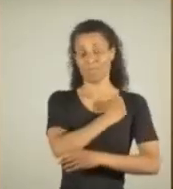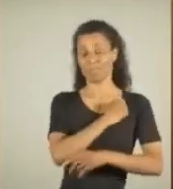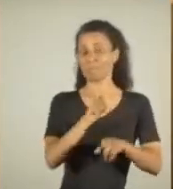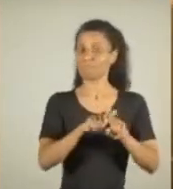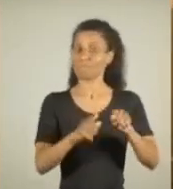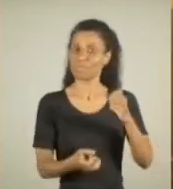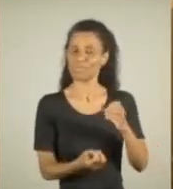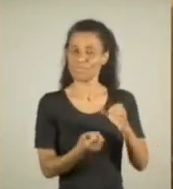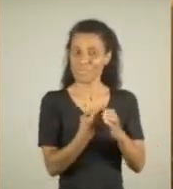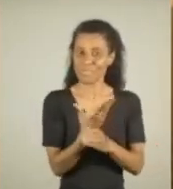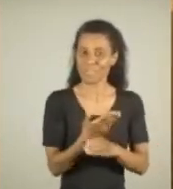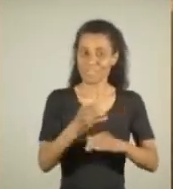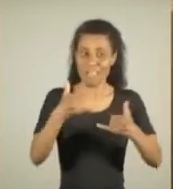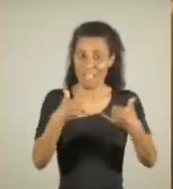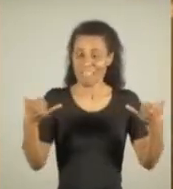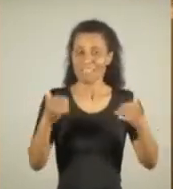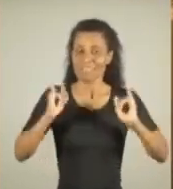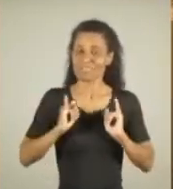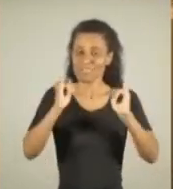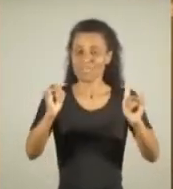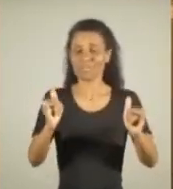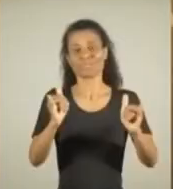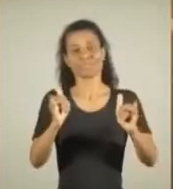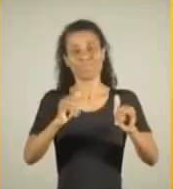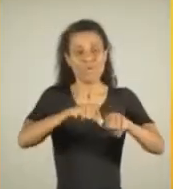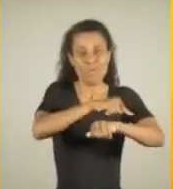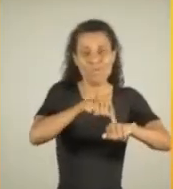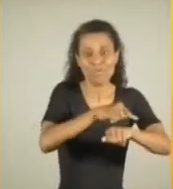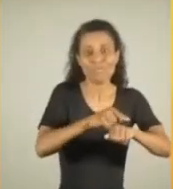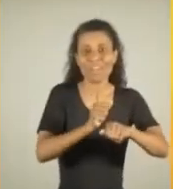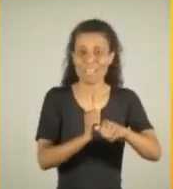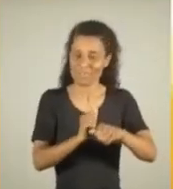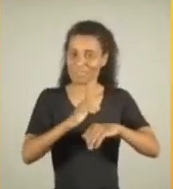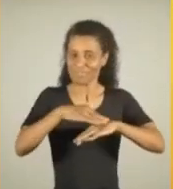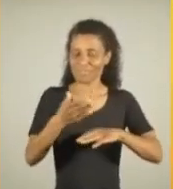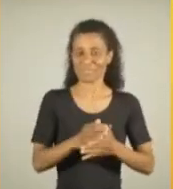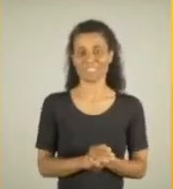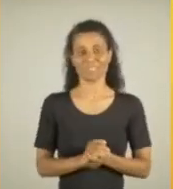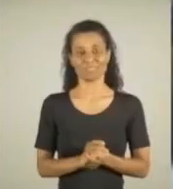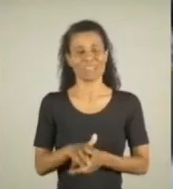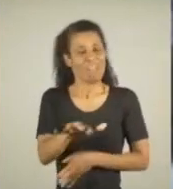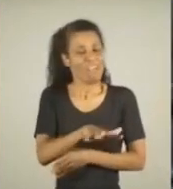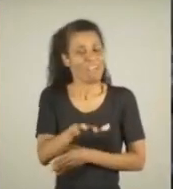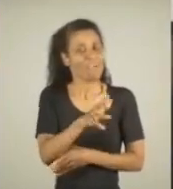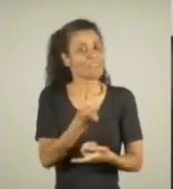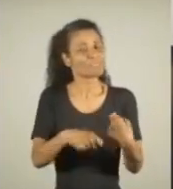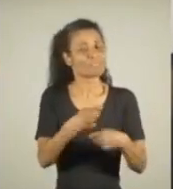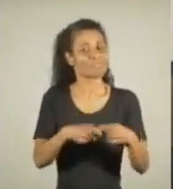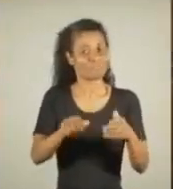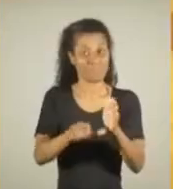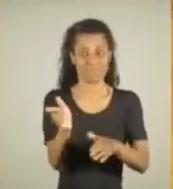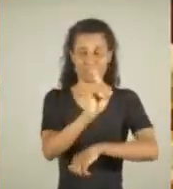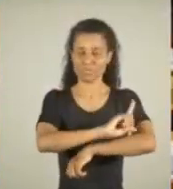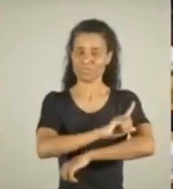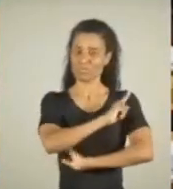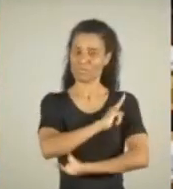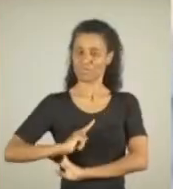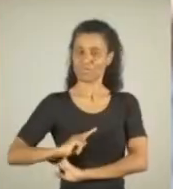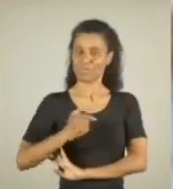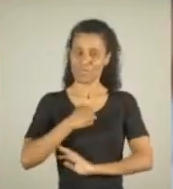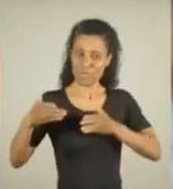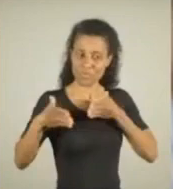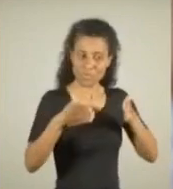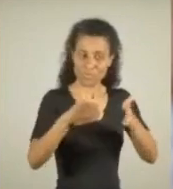Melo vai criar linhas de ônibus com horário noturno estendido. Soluções para o comércio. Nos primeiros dias do nosso